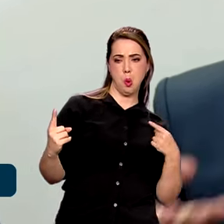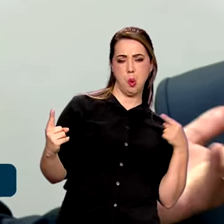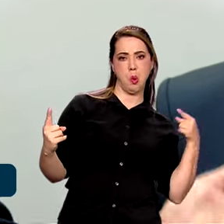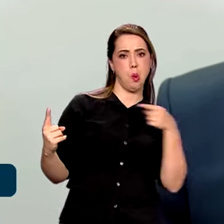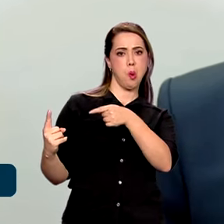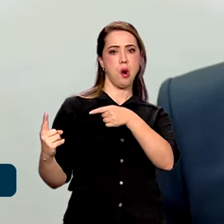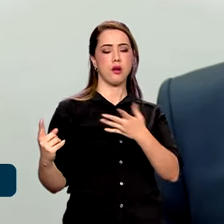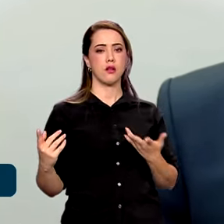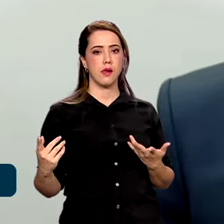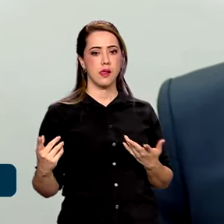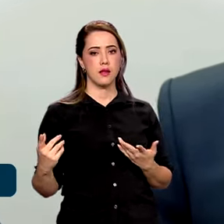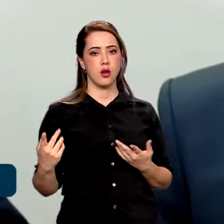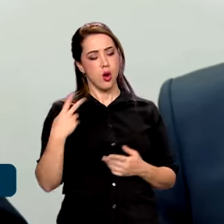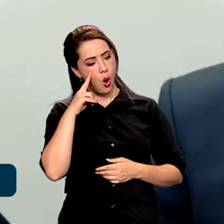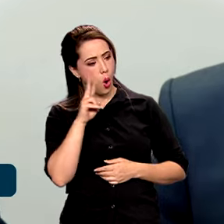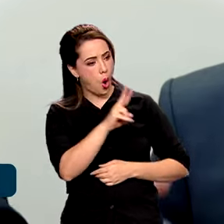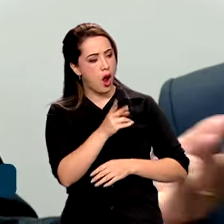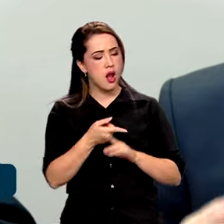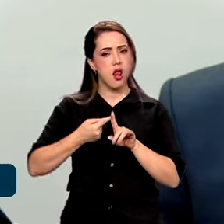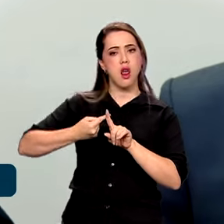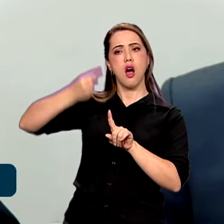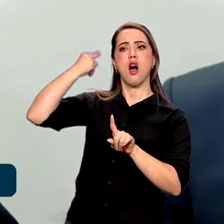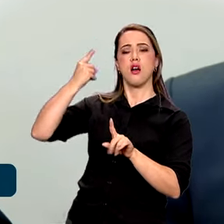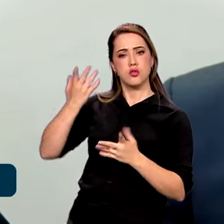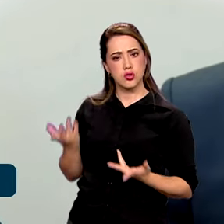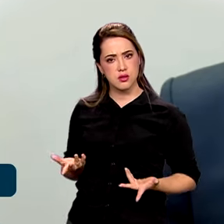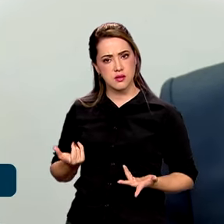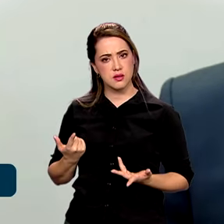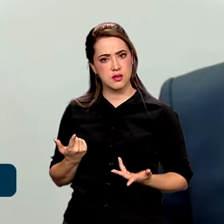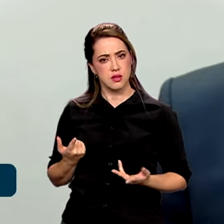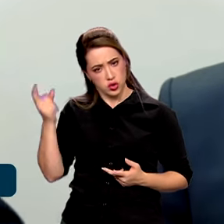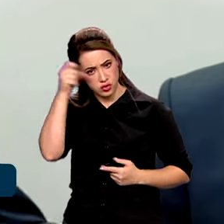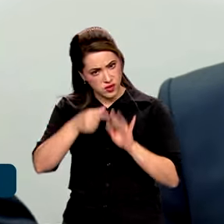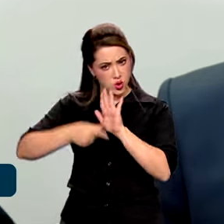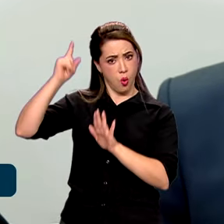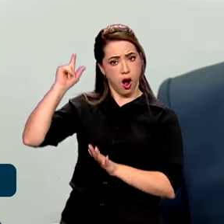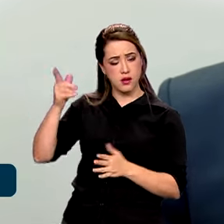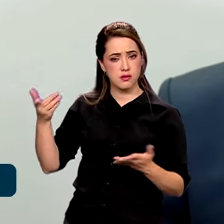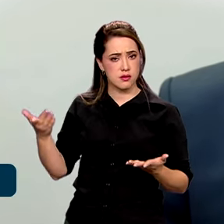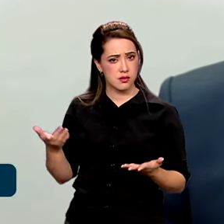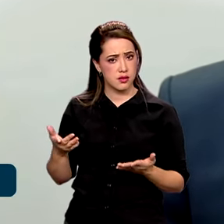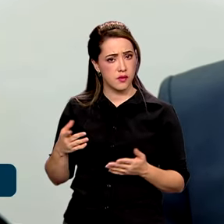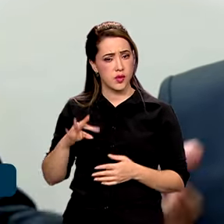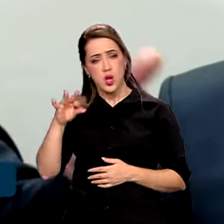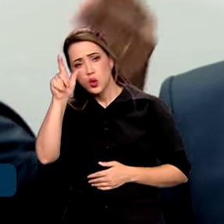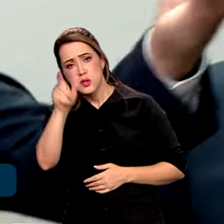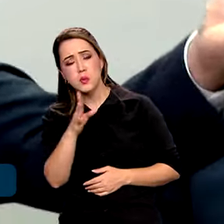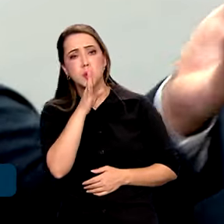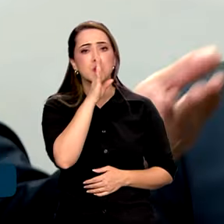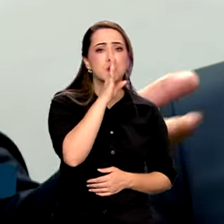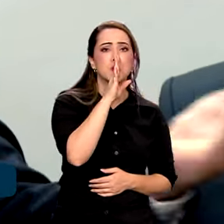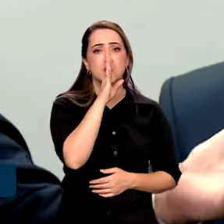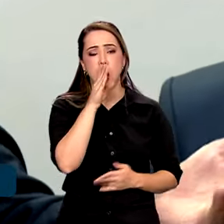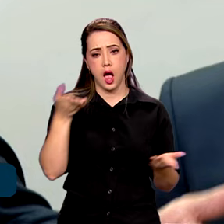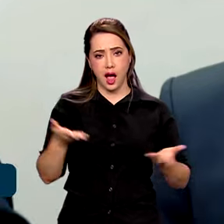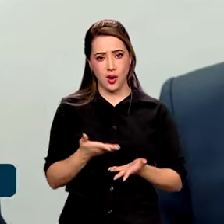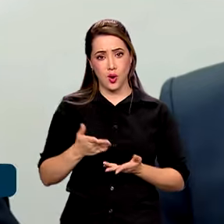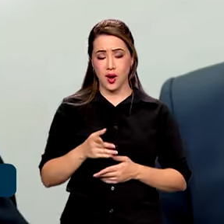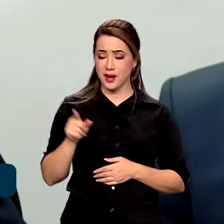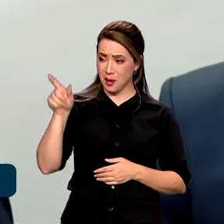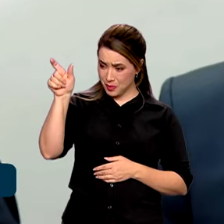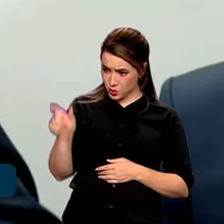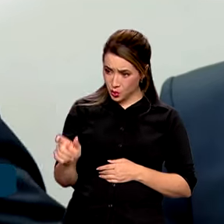Olha para o governo Bolsonaro, era de arrepiar os cabelos. E ninguém falava nada. Agora pega um professor da Unicamp